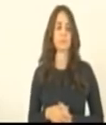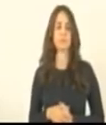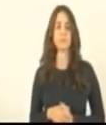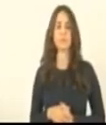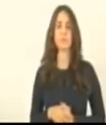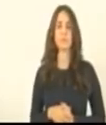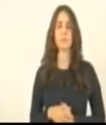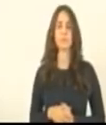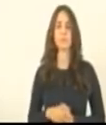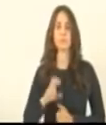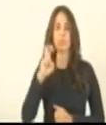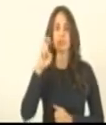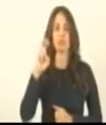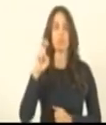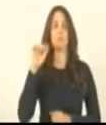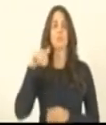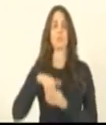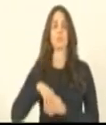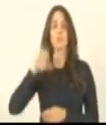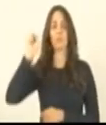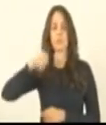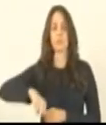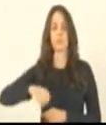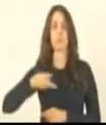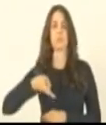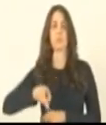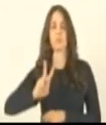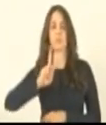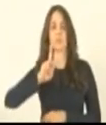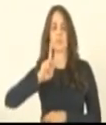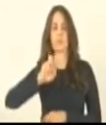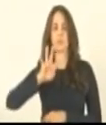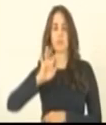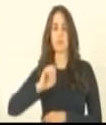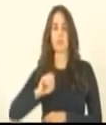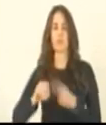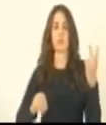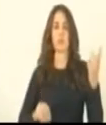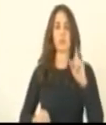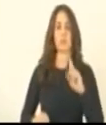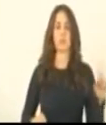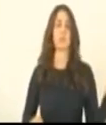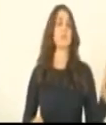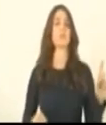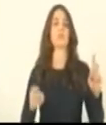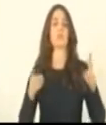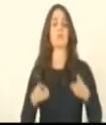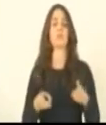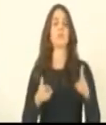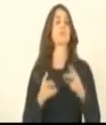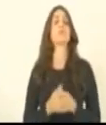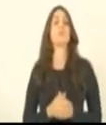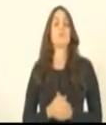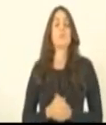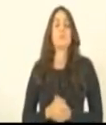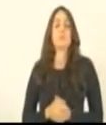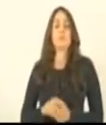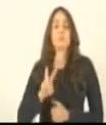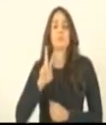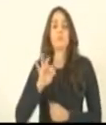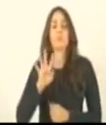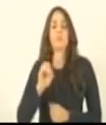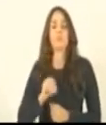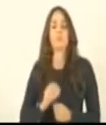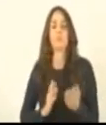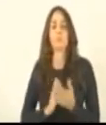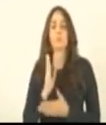Com cinco votos sim pela manutenção do voto e dois votos não. Matéria pela manutenção